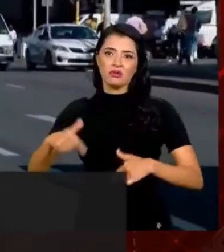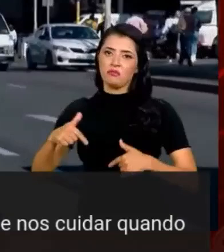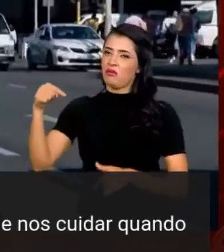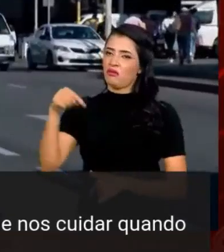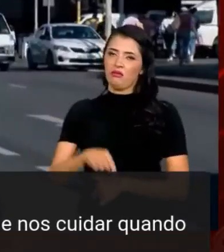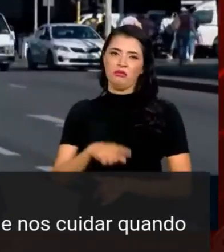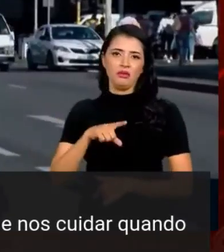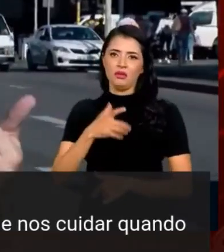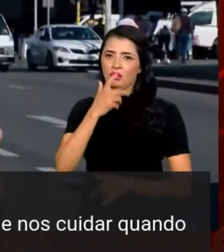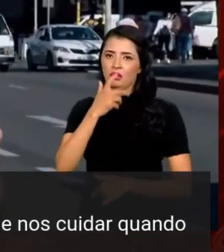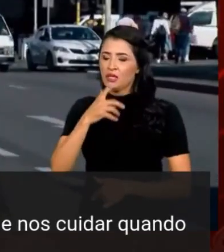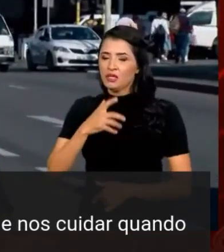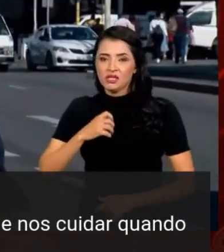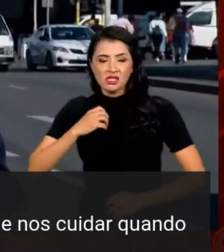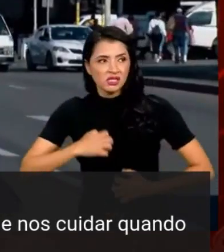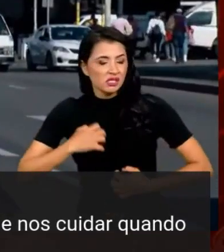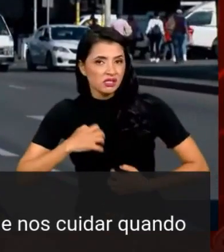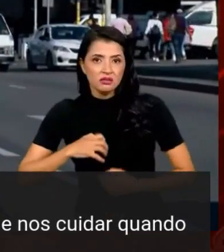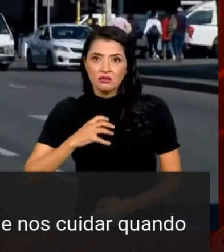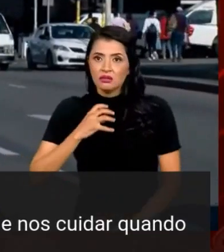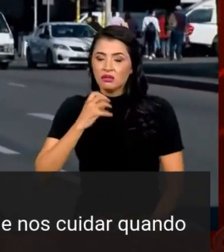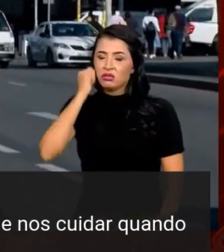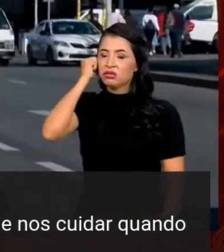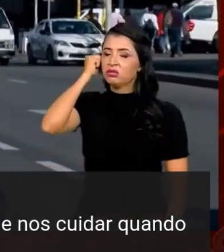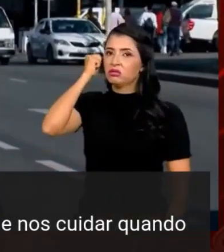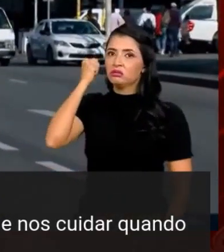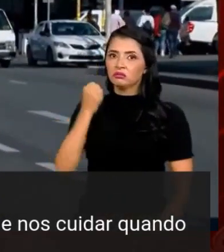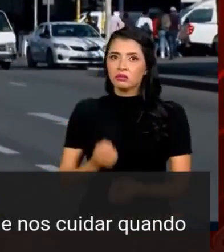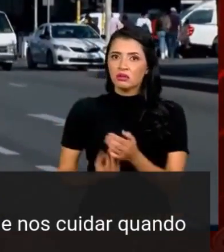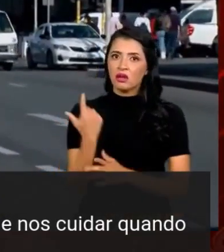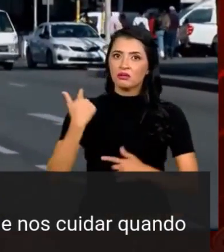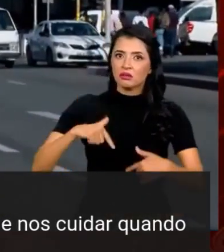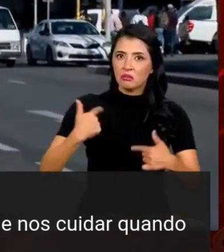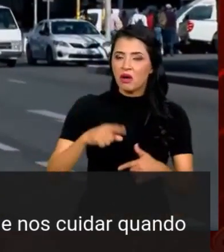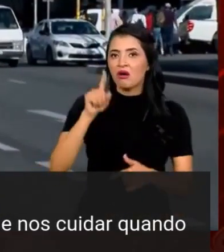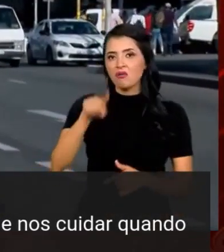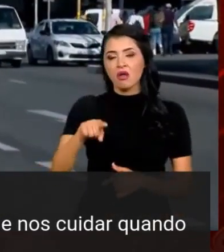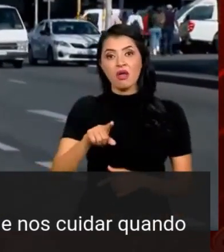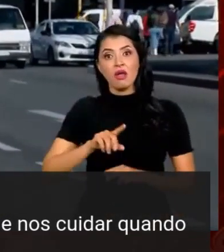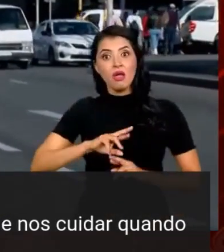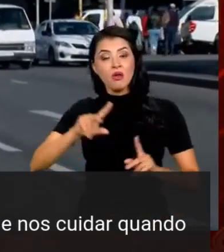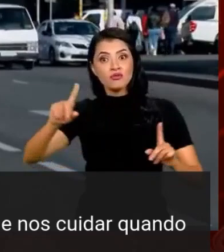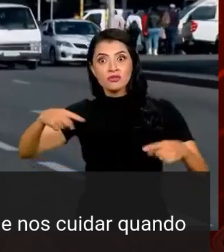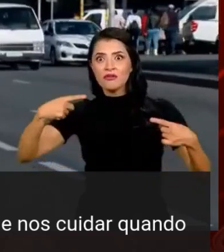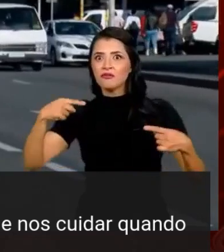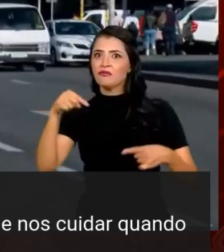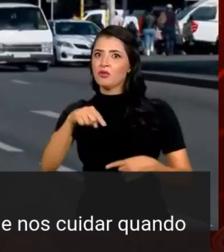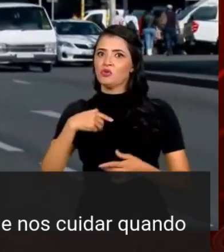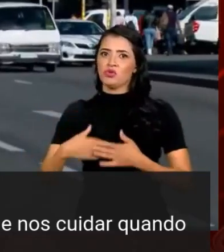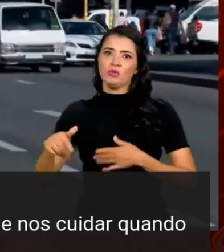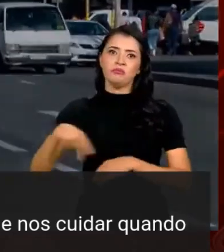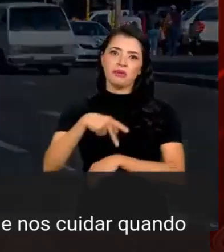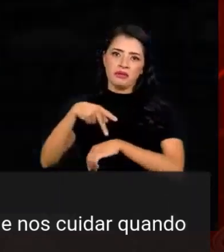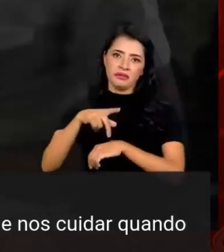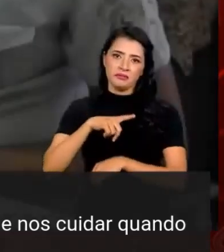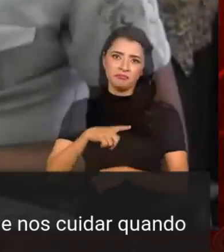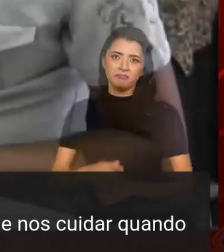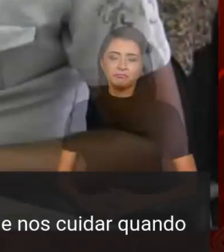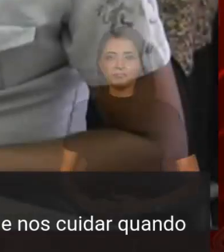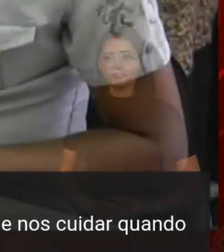aqui. Isso gera muita raiva e muita frustração. Criar empregos ainda é um dos grandes desafios de qualquer país.